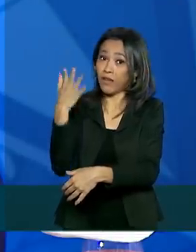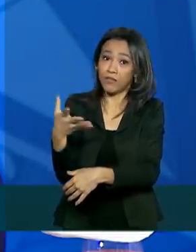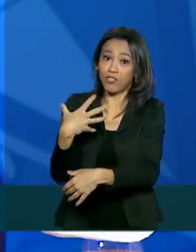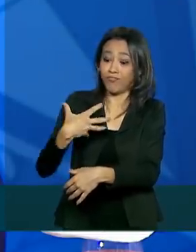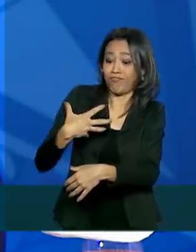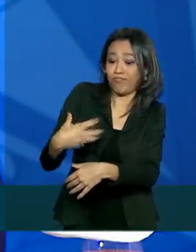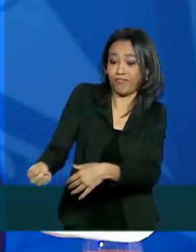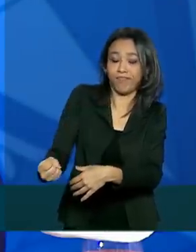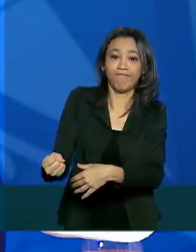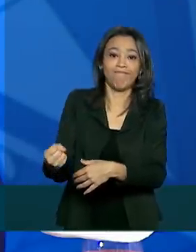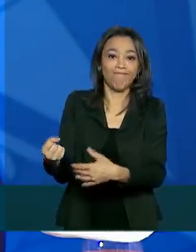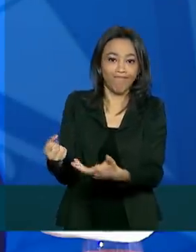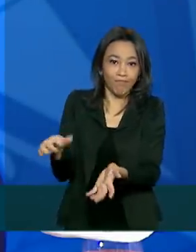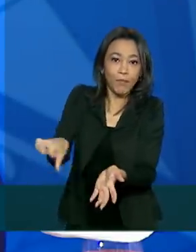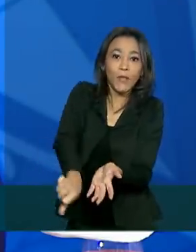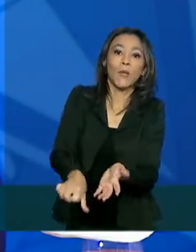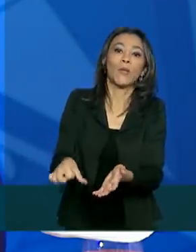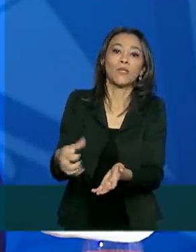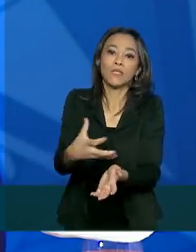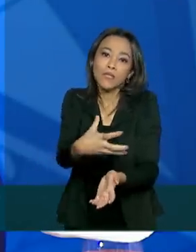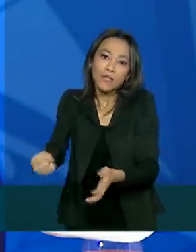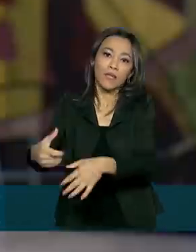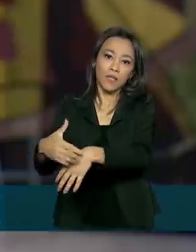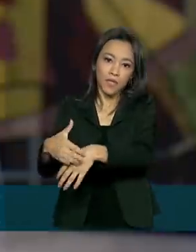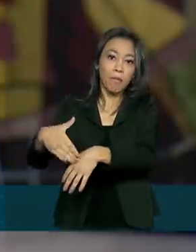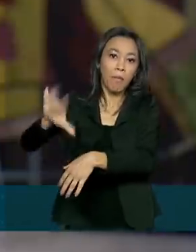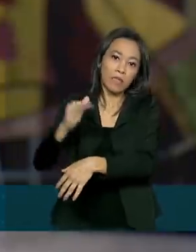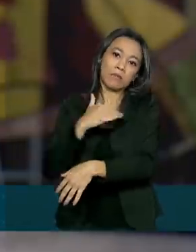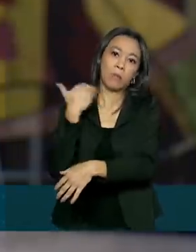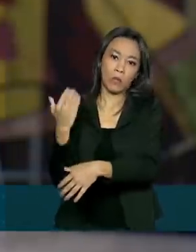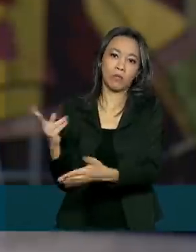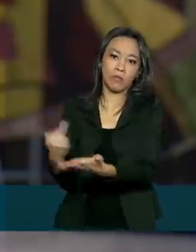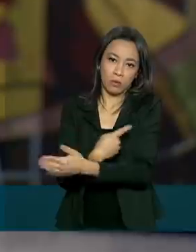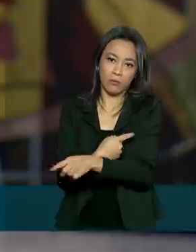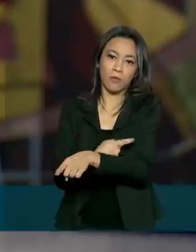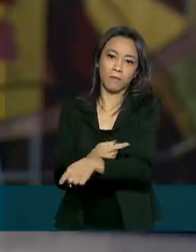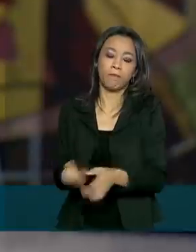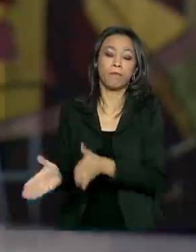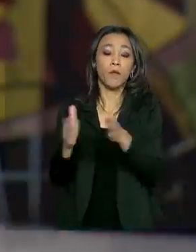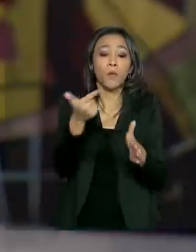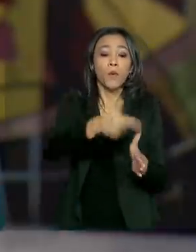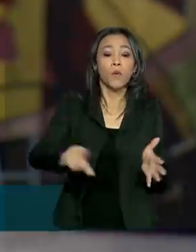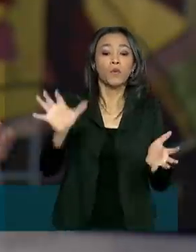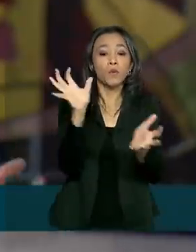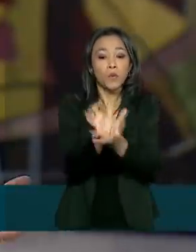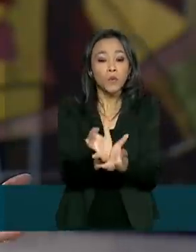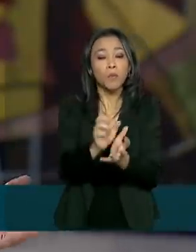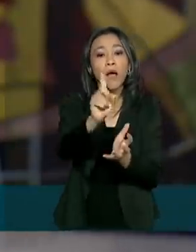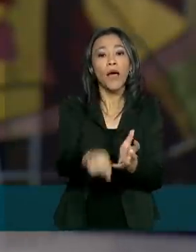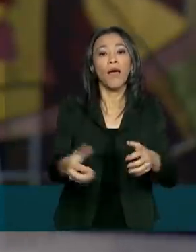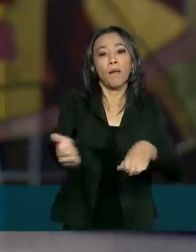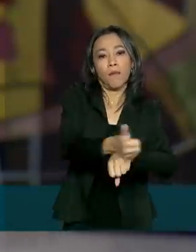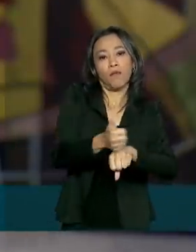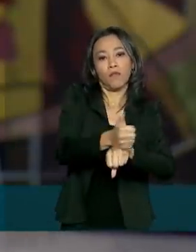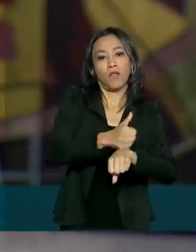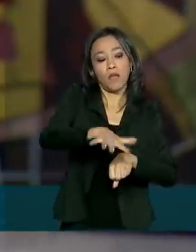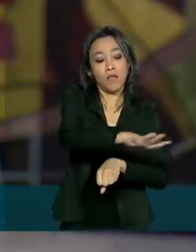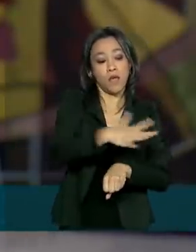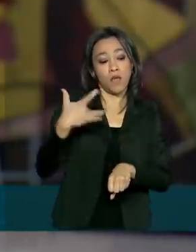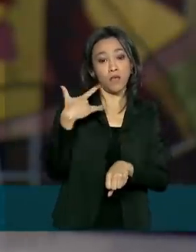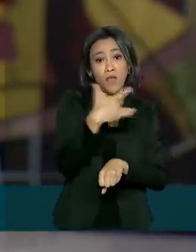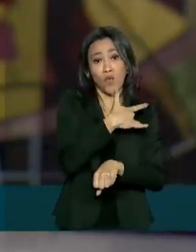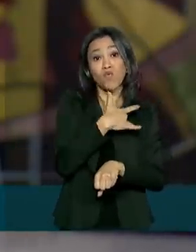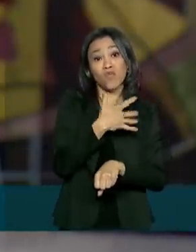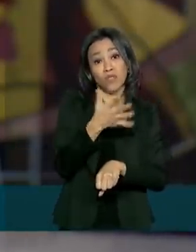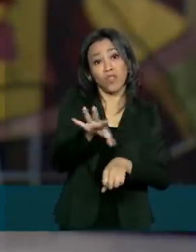grupo onde ocorre o maior número de óbitos. Outro número que foi divulgado é o de casos de profissionais de saúde contaminados